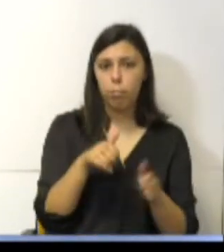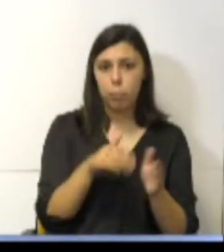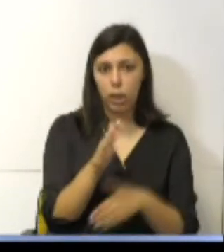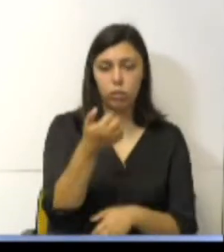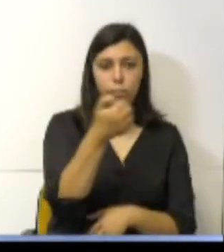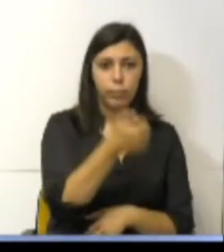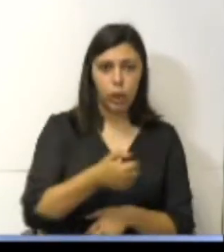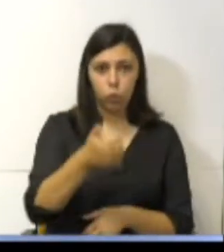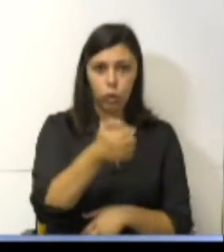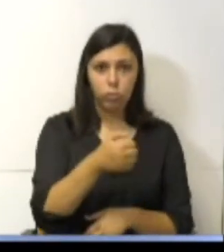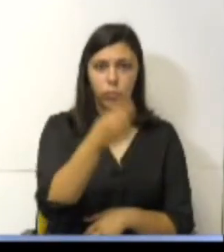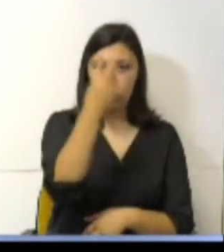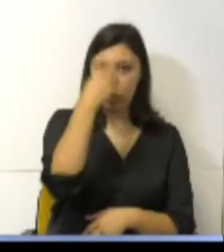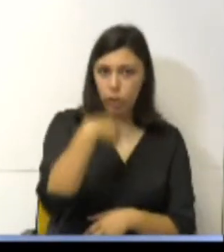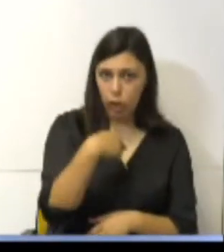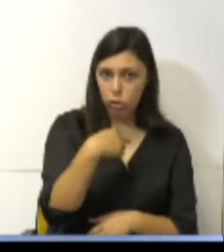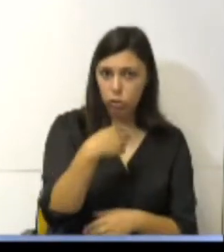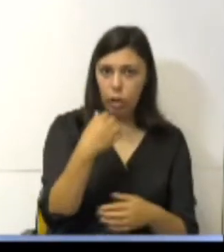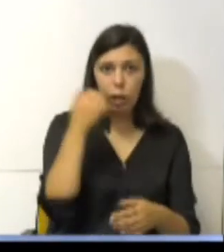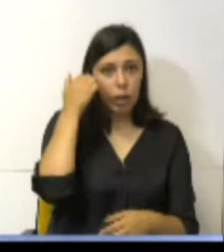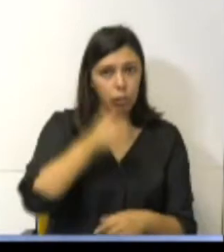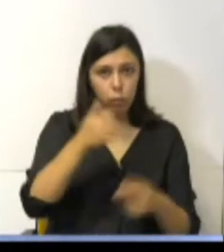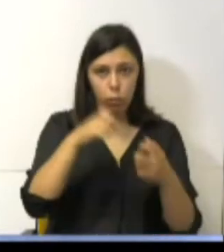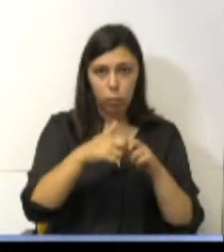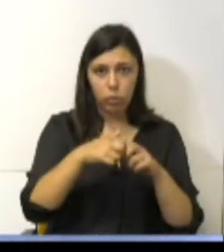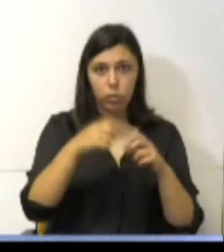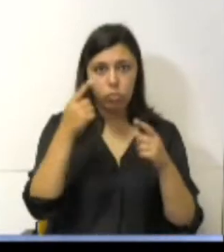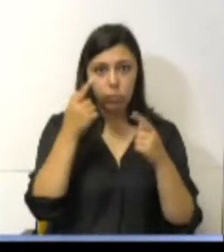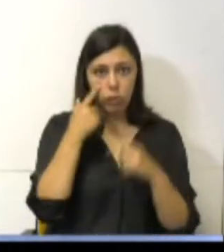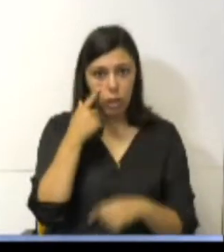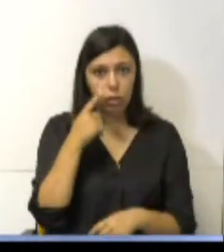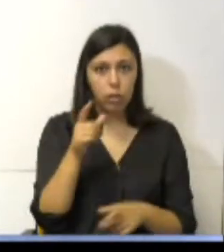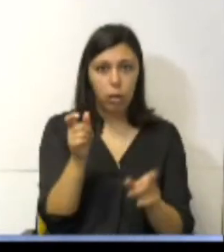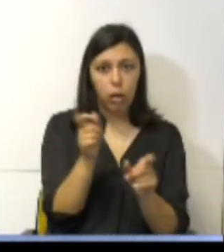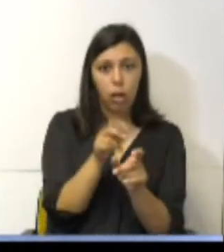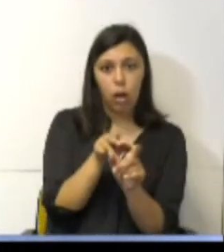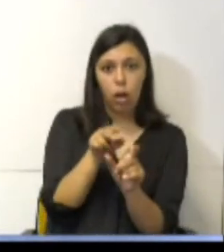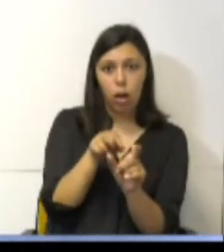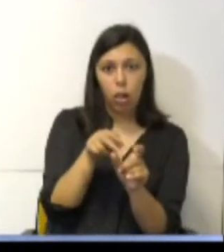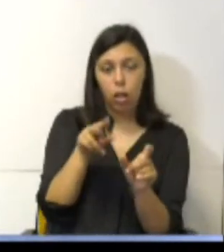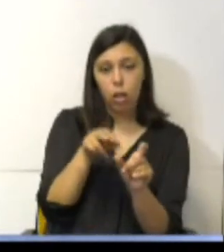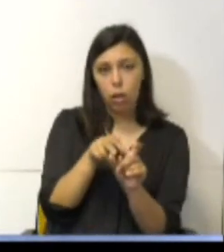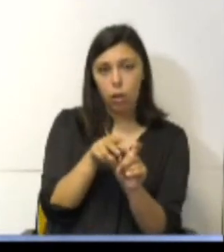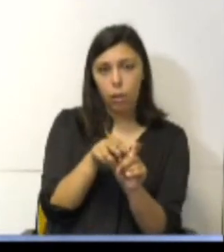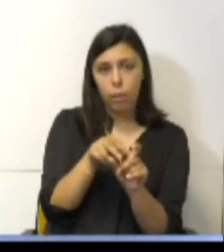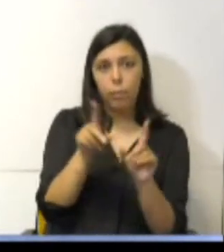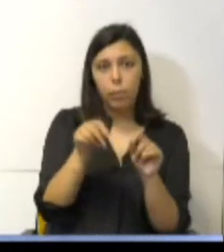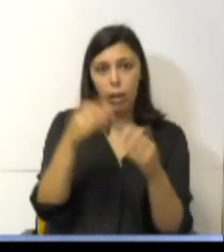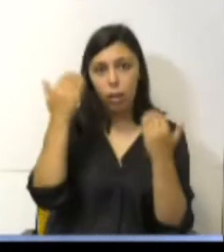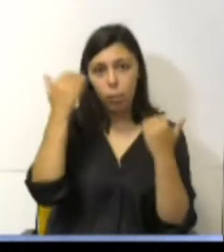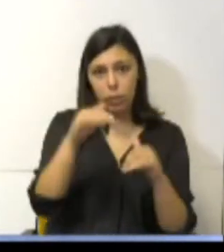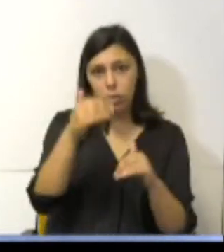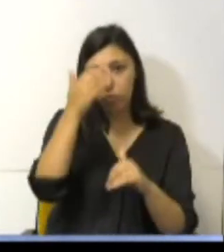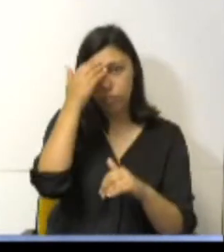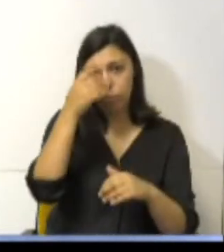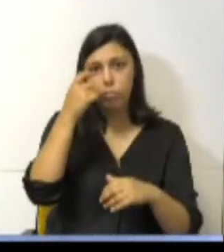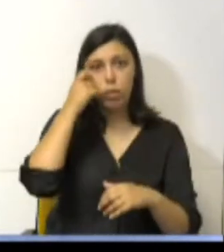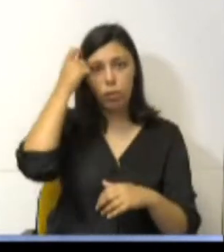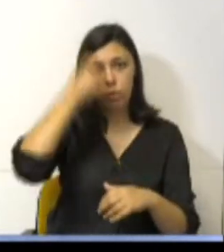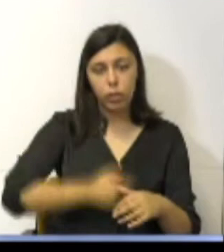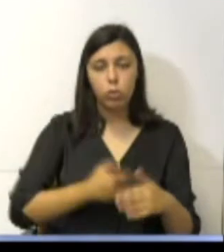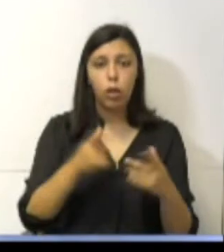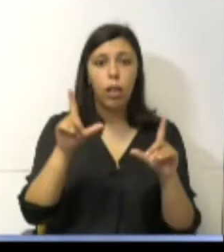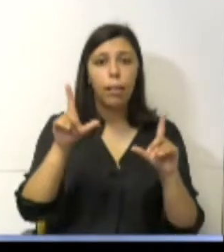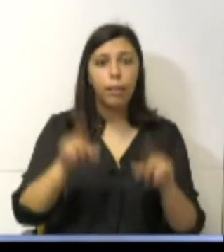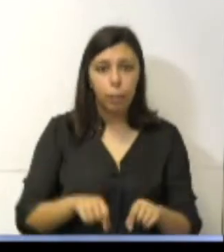por exemplo, cegos, graves problemas de visão, os alunos com dislexia profunda, limitações profundas do foro físico, e outros